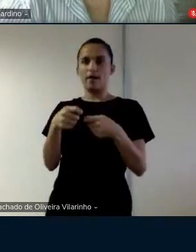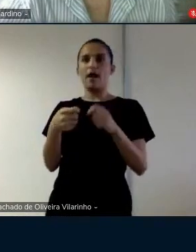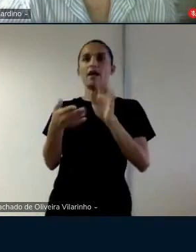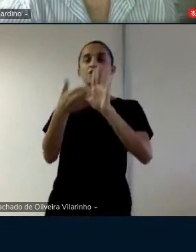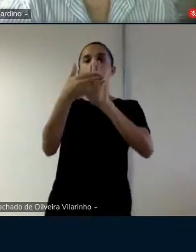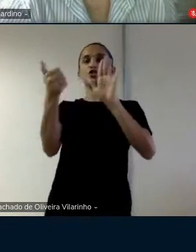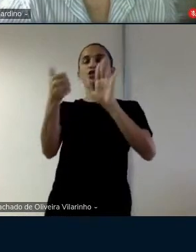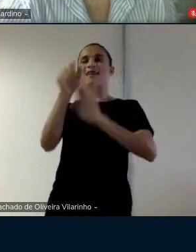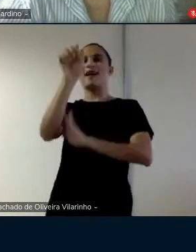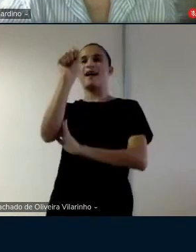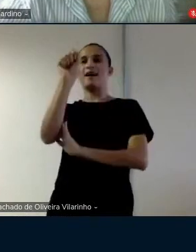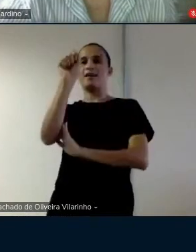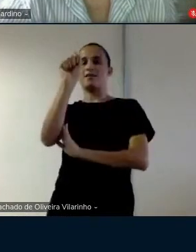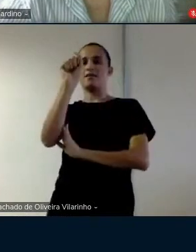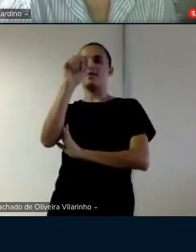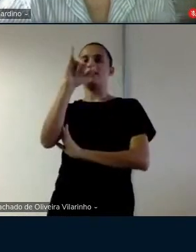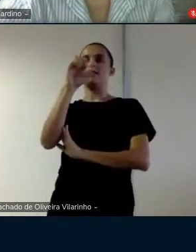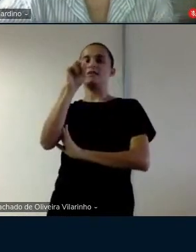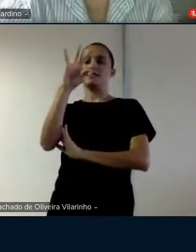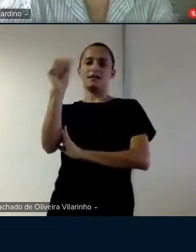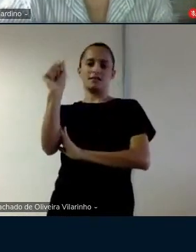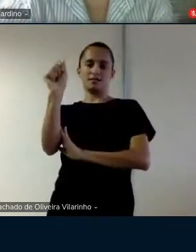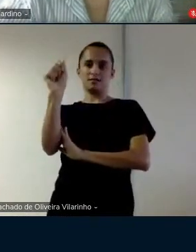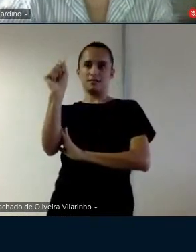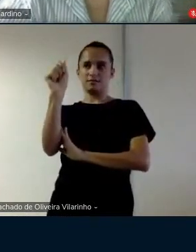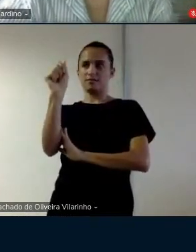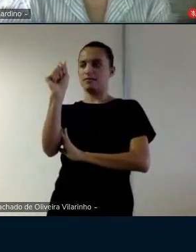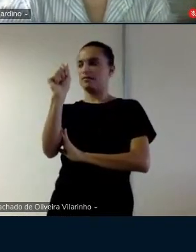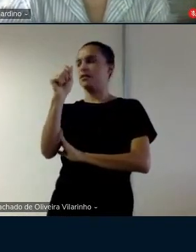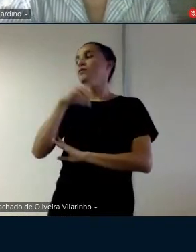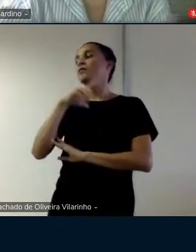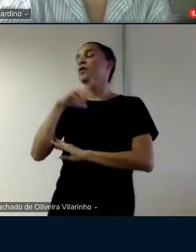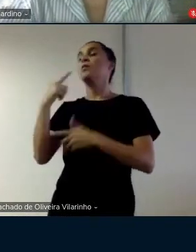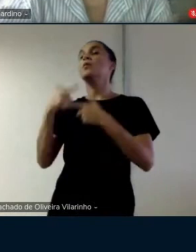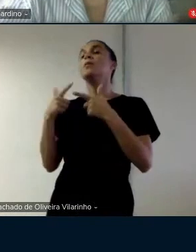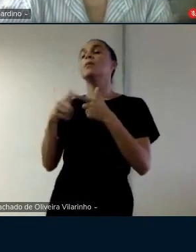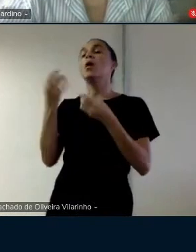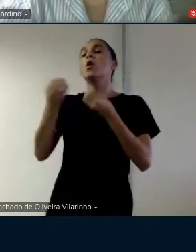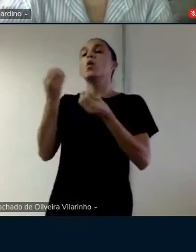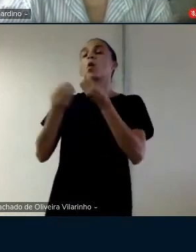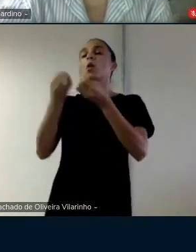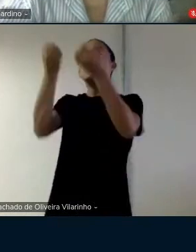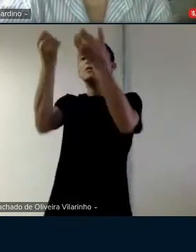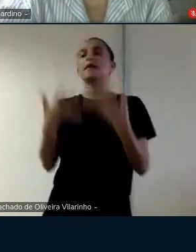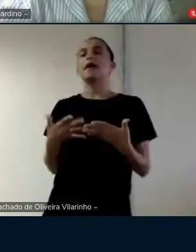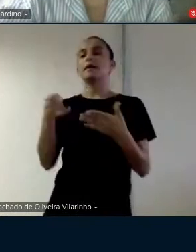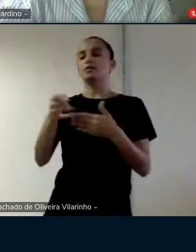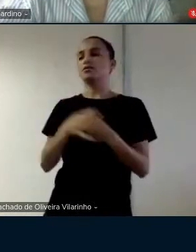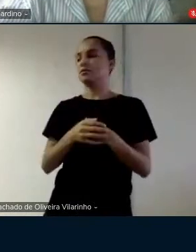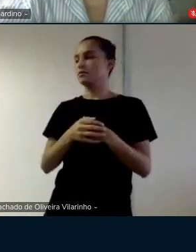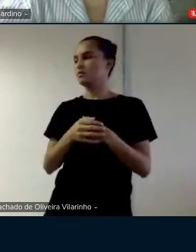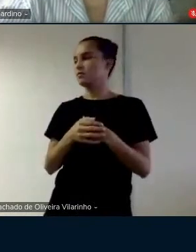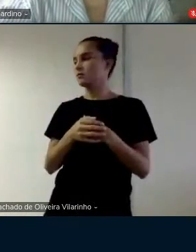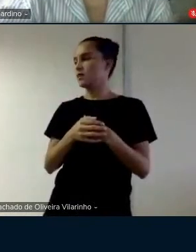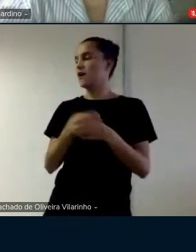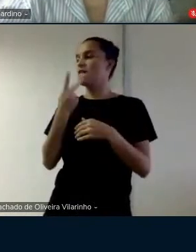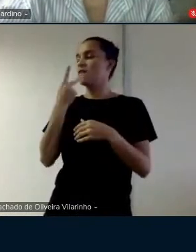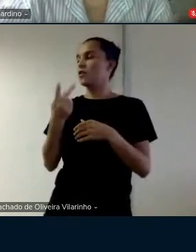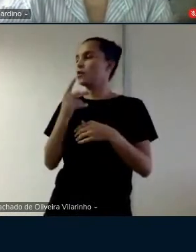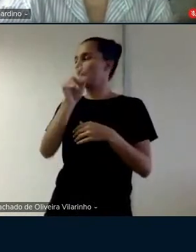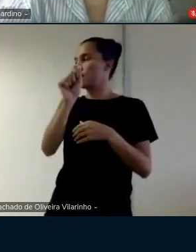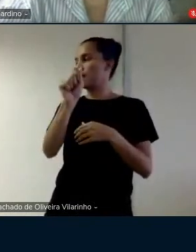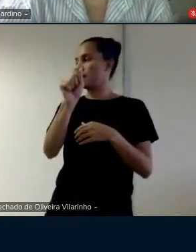você tirou só o ar lá em cima e tem isso a gente tem um problema aqui como é que a justifica parece que a ideia falou do ar